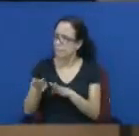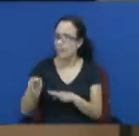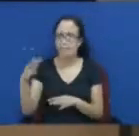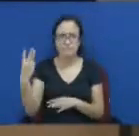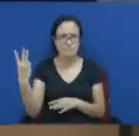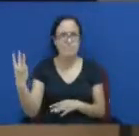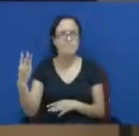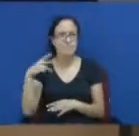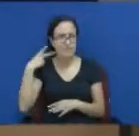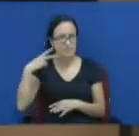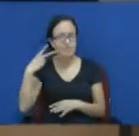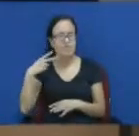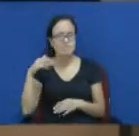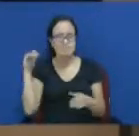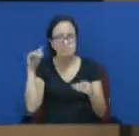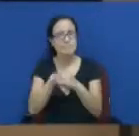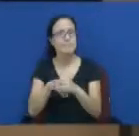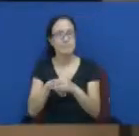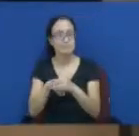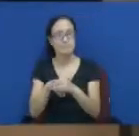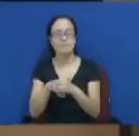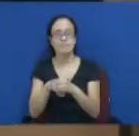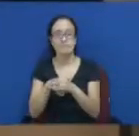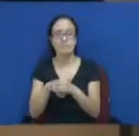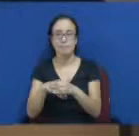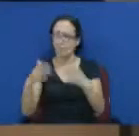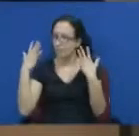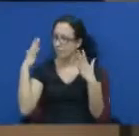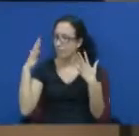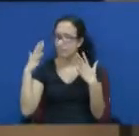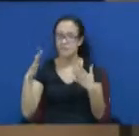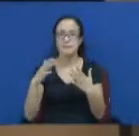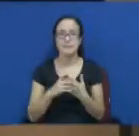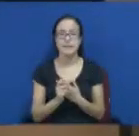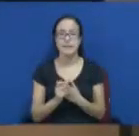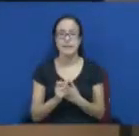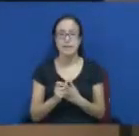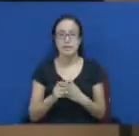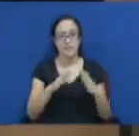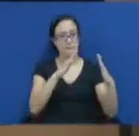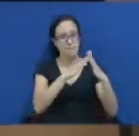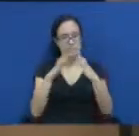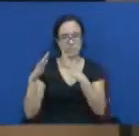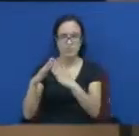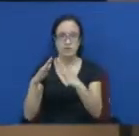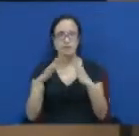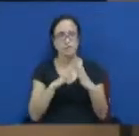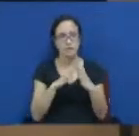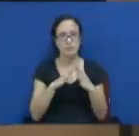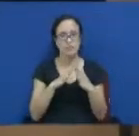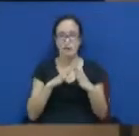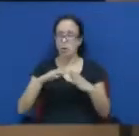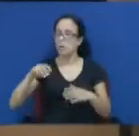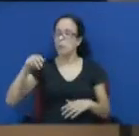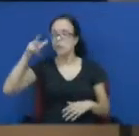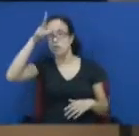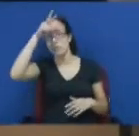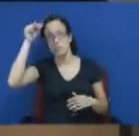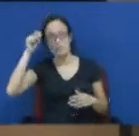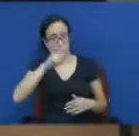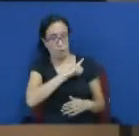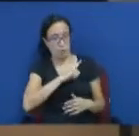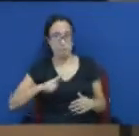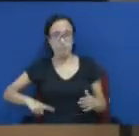de moradia para servidores. O governo assina projeto de moradia, o governo assina plano de carreira, o